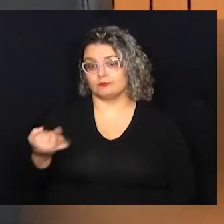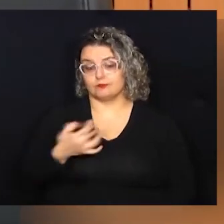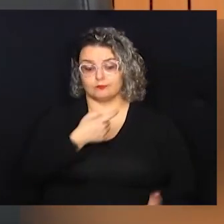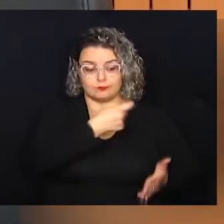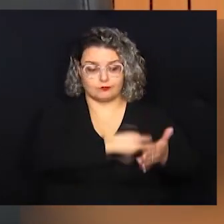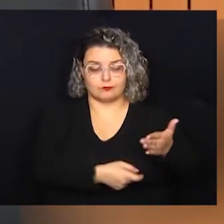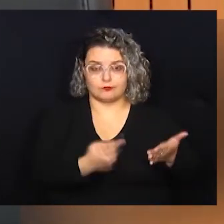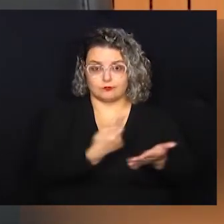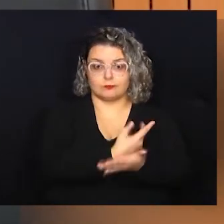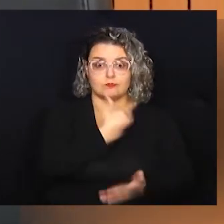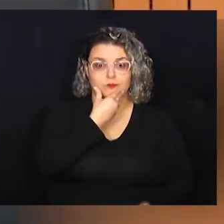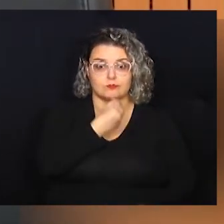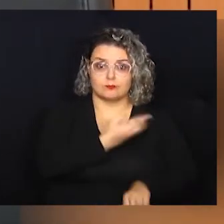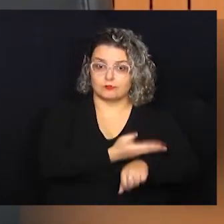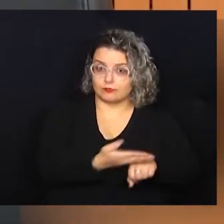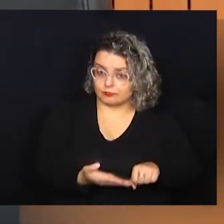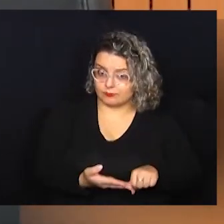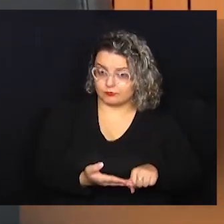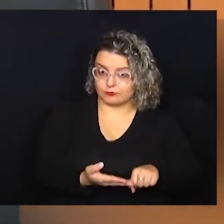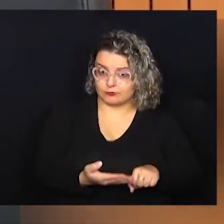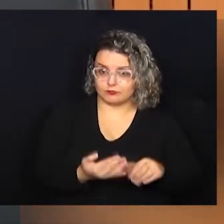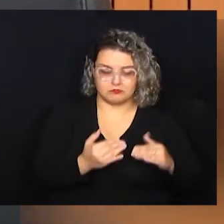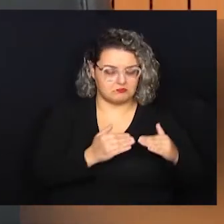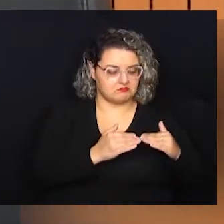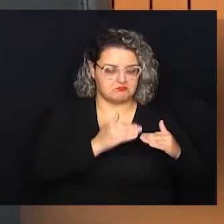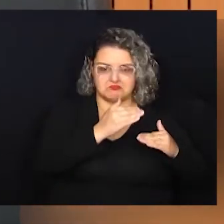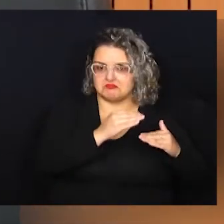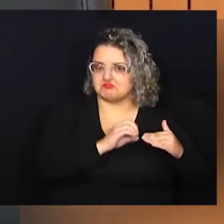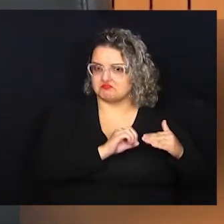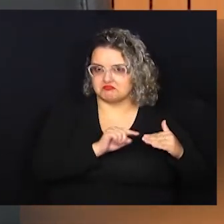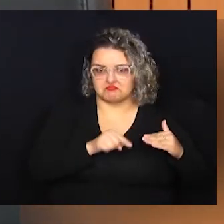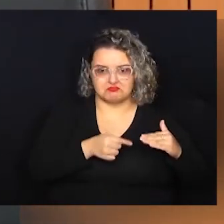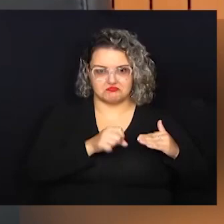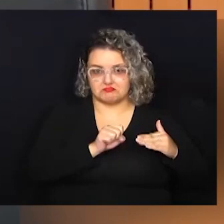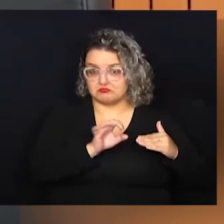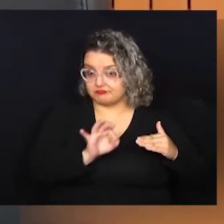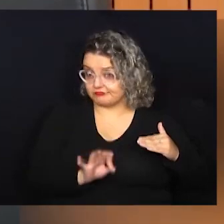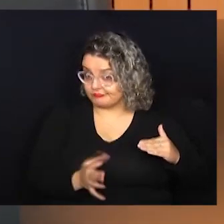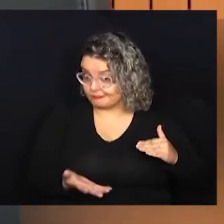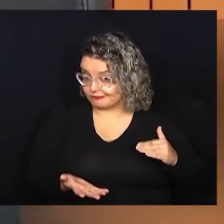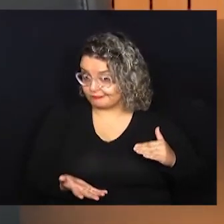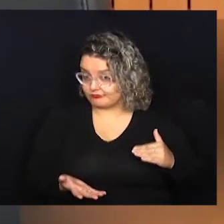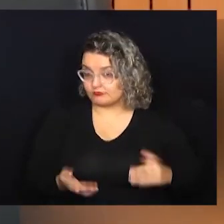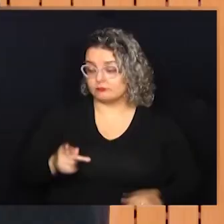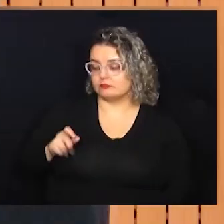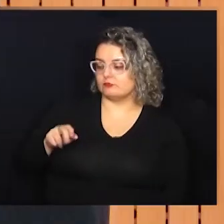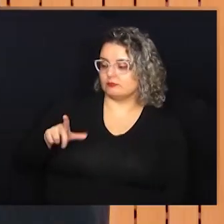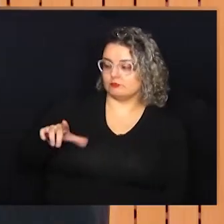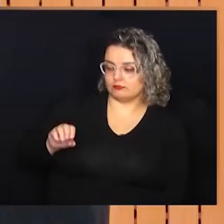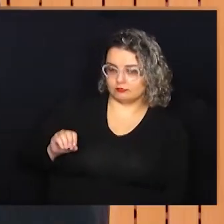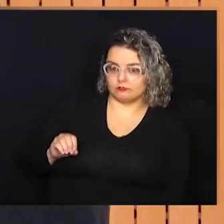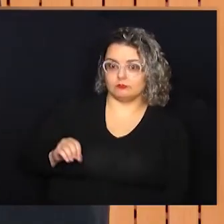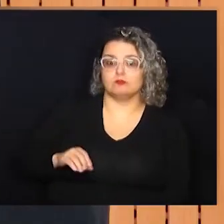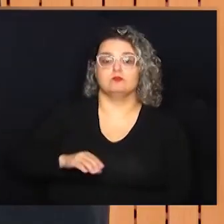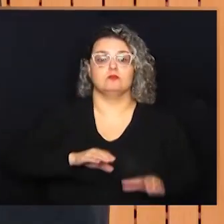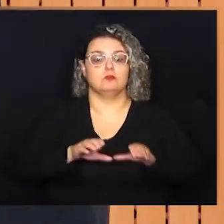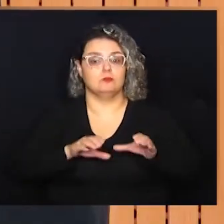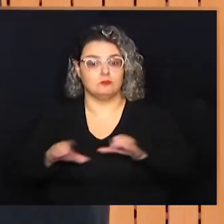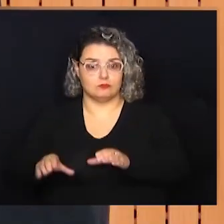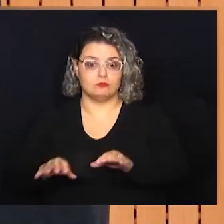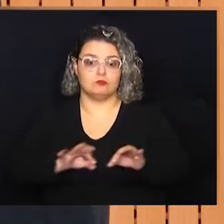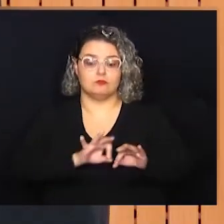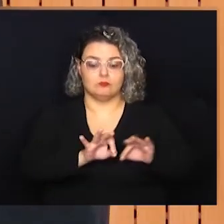enquanto a taxa de erros para homem branco não superou nem 0,8%. Paulo José Lara,